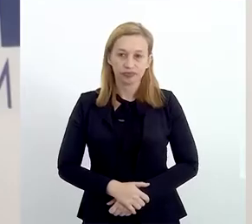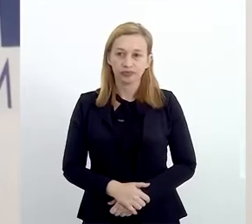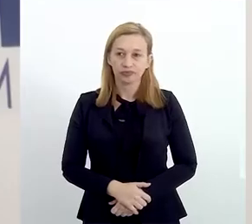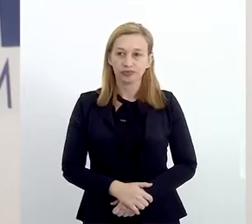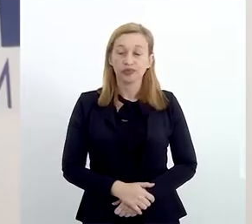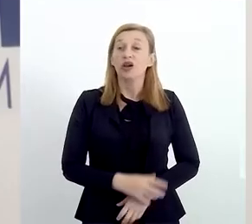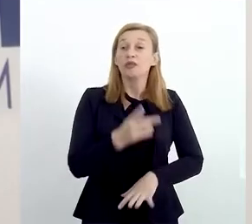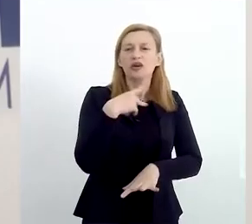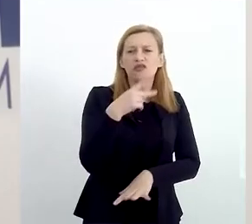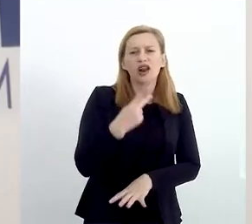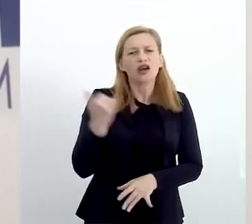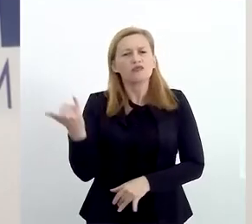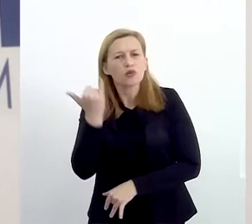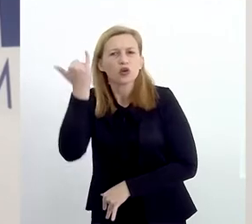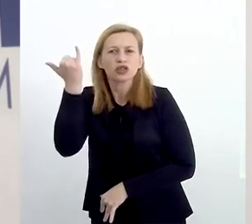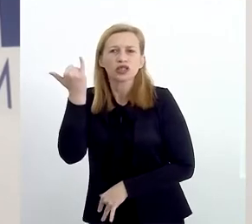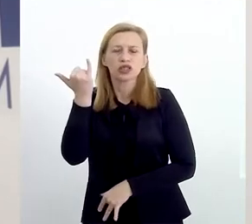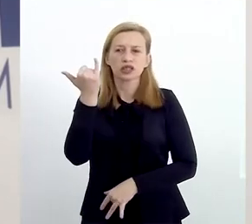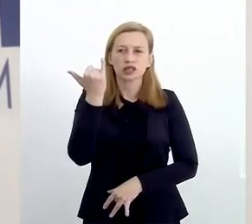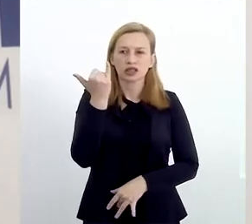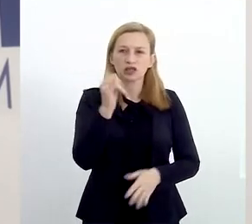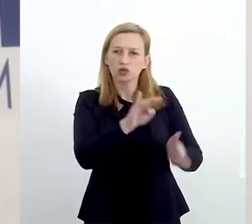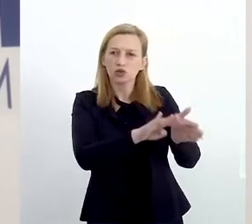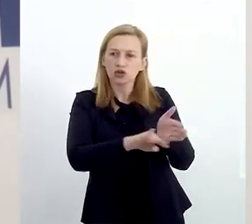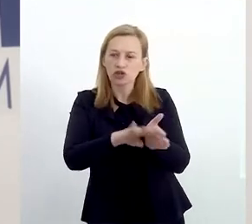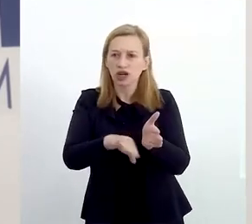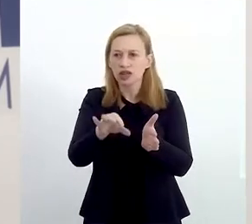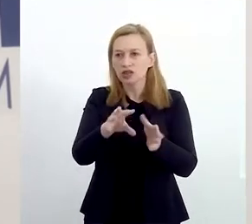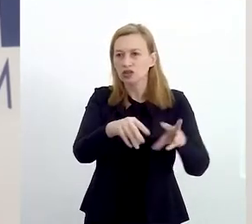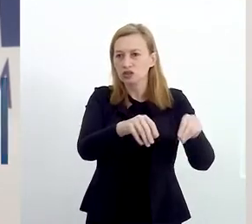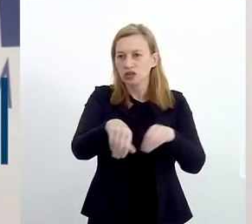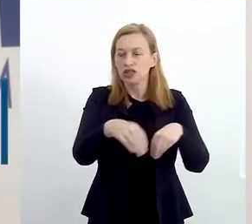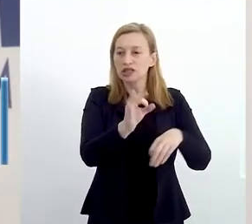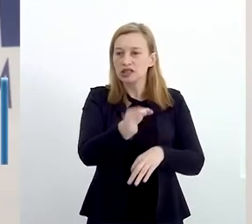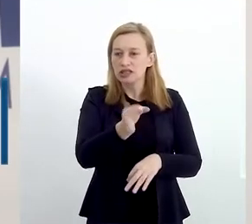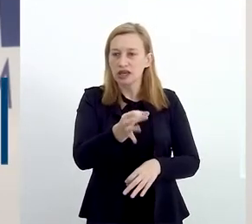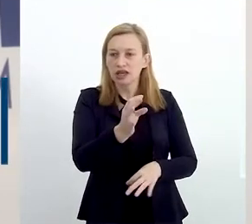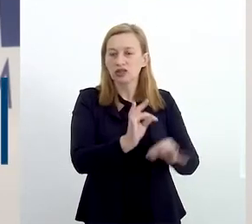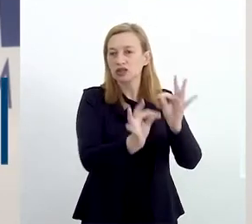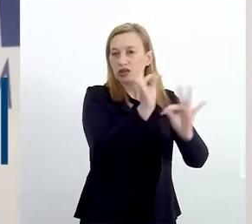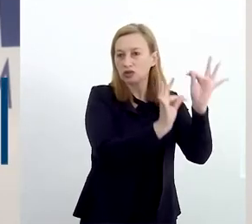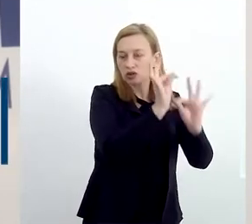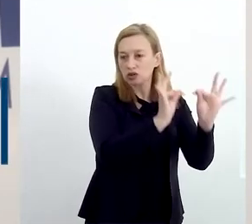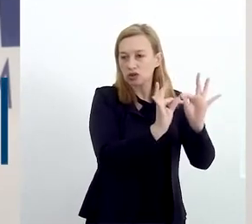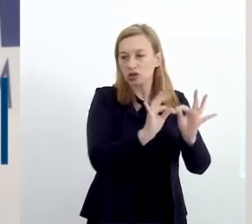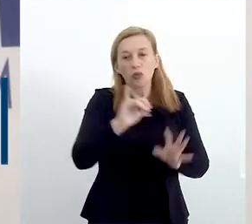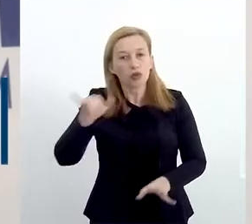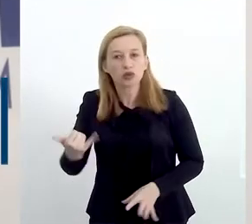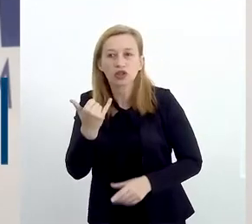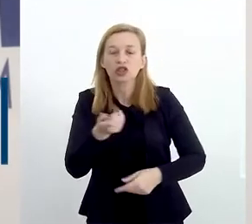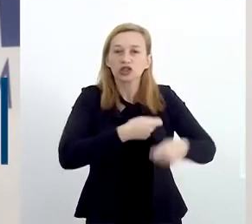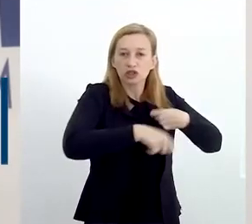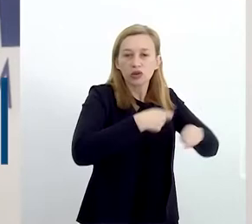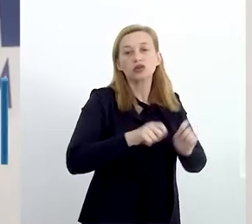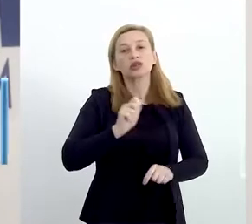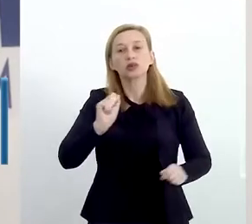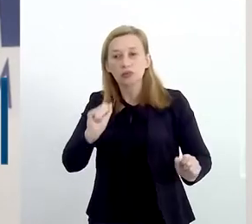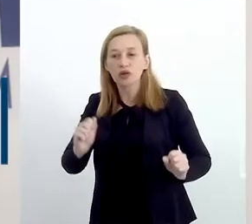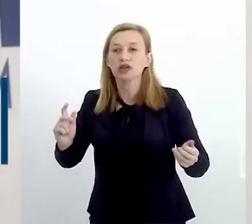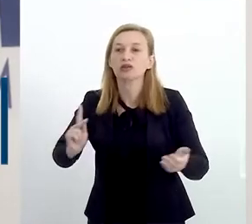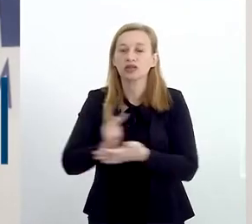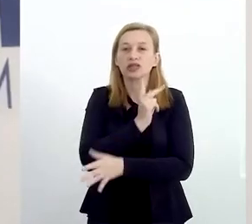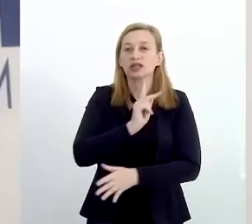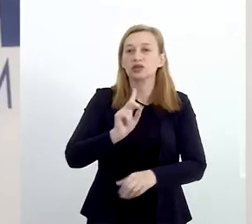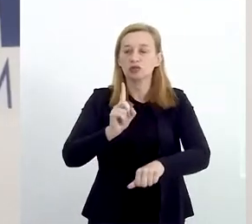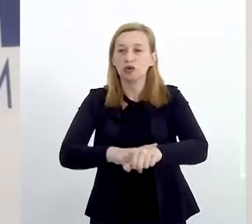Para falar sobre a importância do descarte correto de resíduos eletrônicos e as oportunidades de negócios que podem surgir a partir